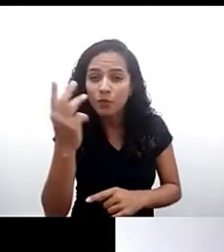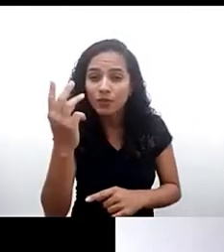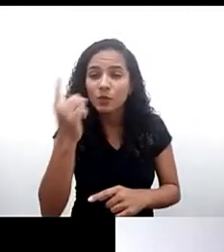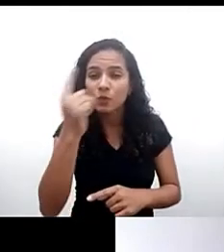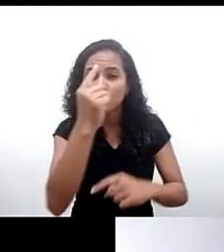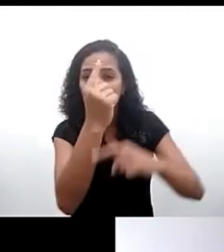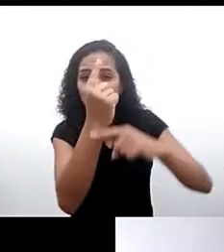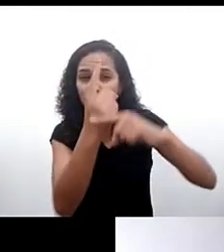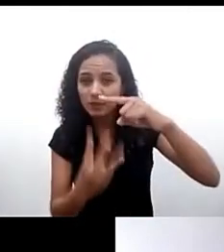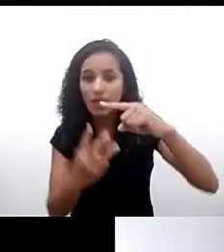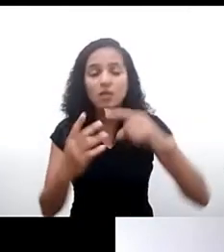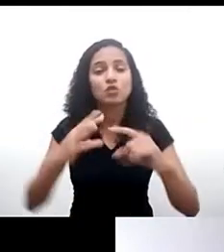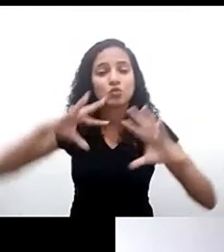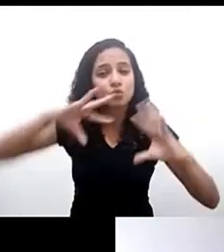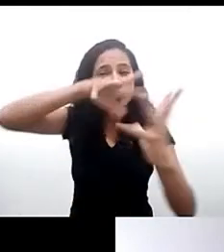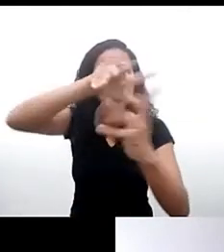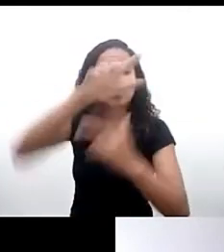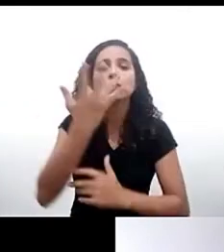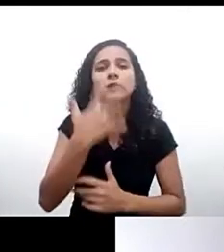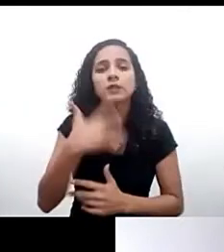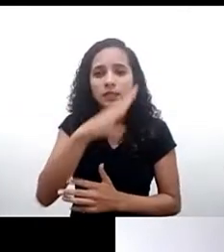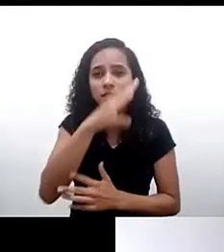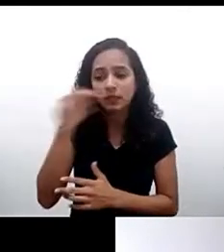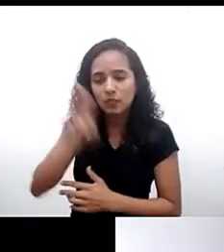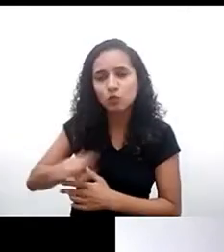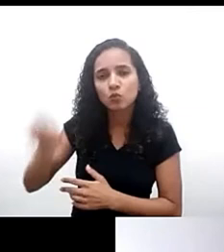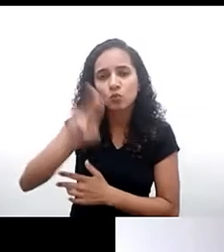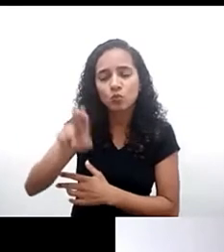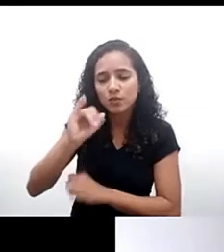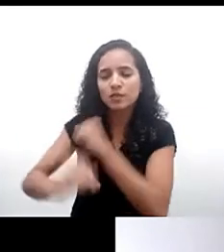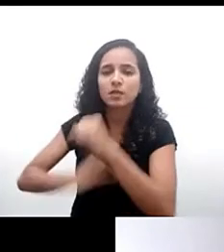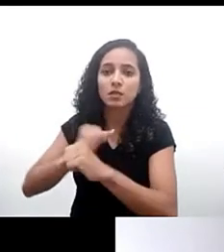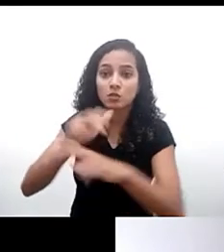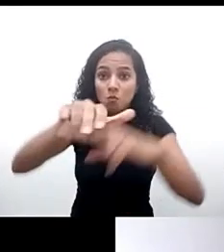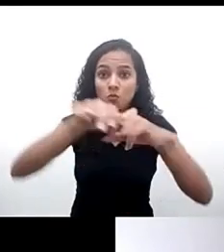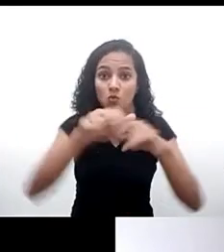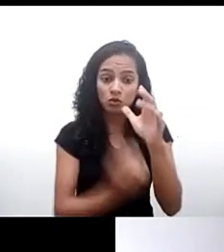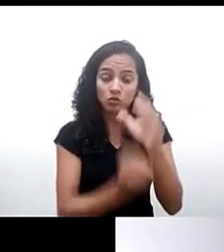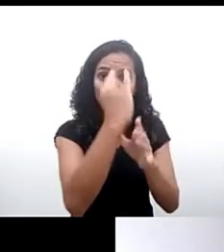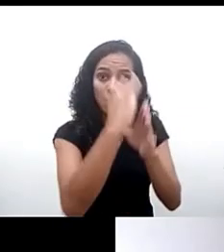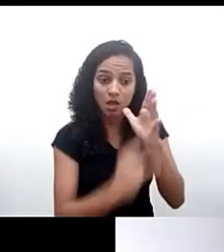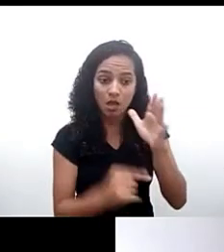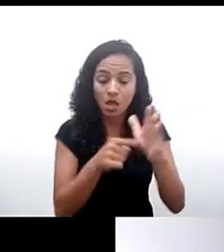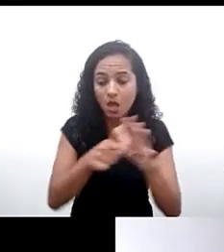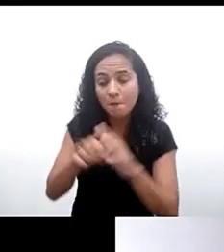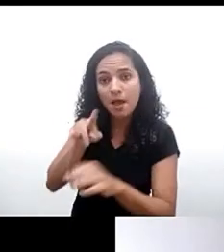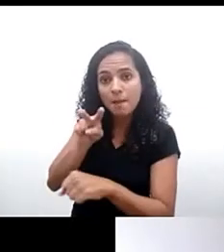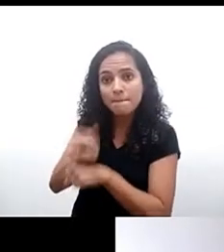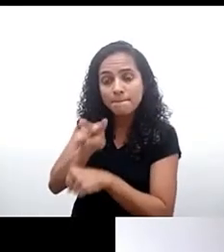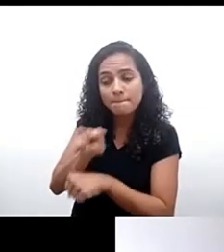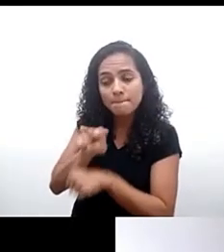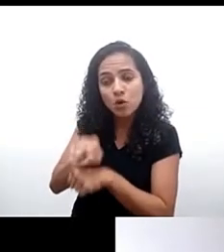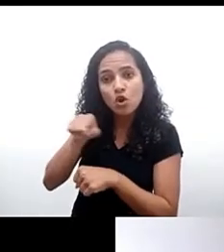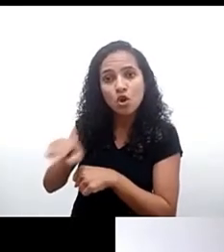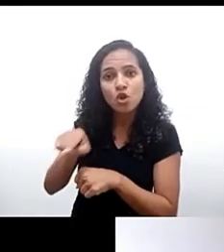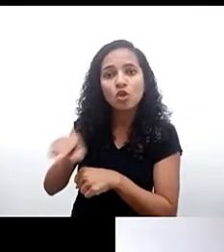no mundo são crianças e adolescentes por isso uma interpretação protetiva que realmente aplique os marcos de